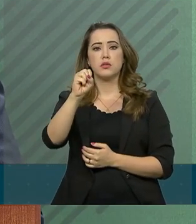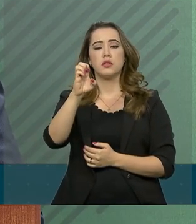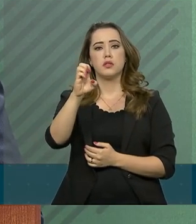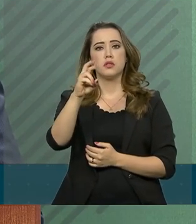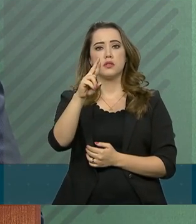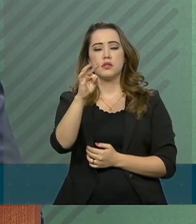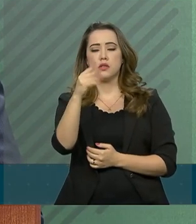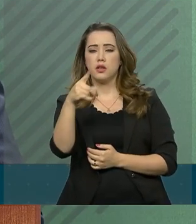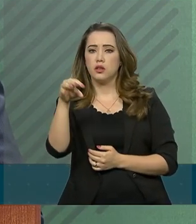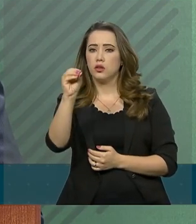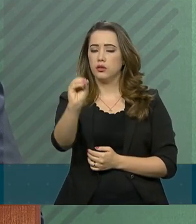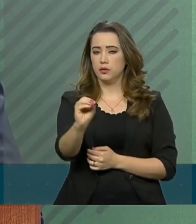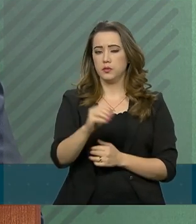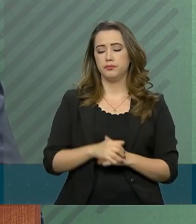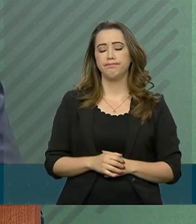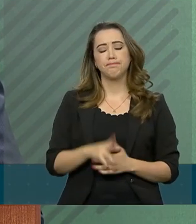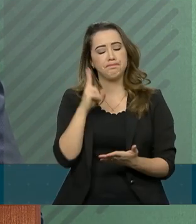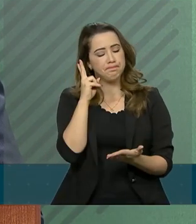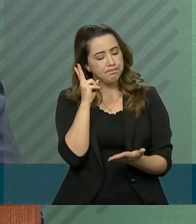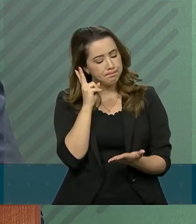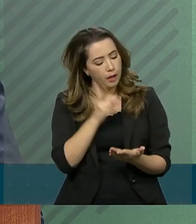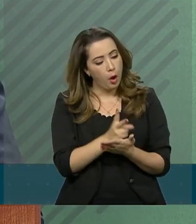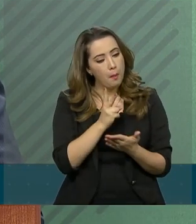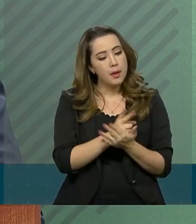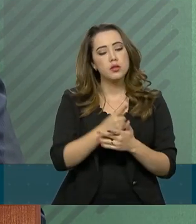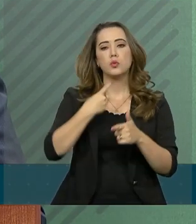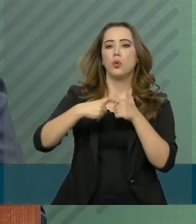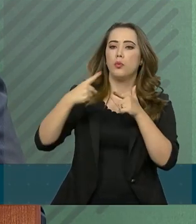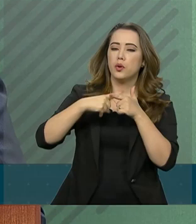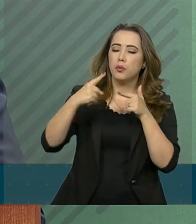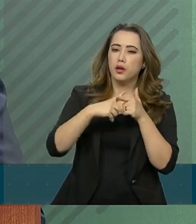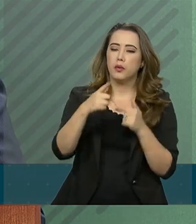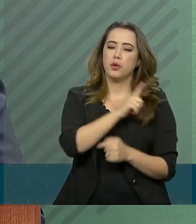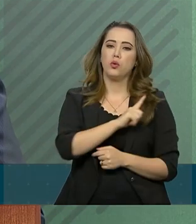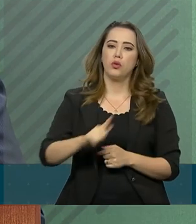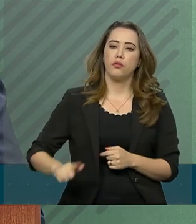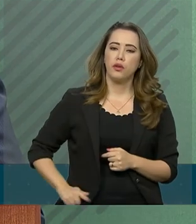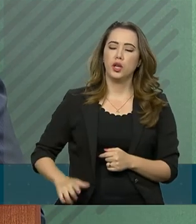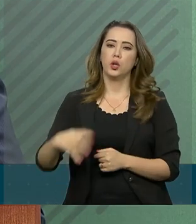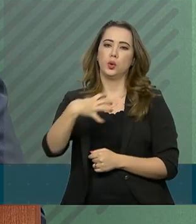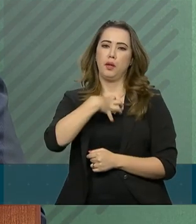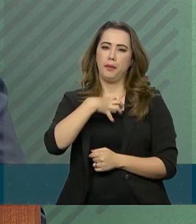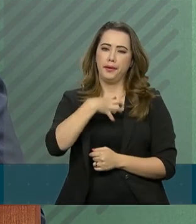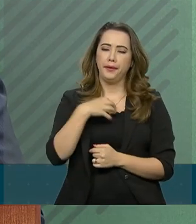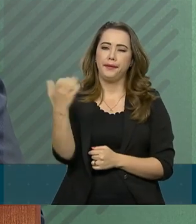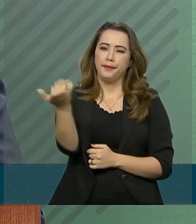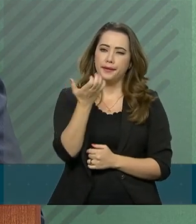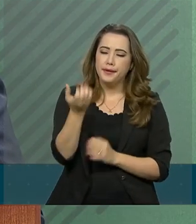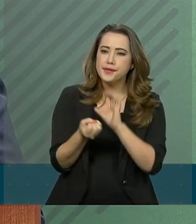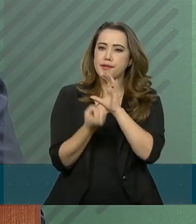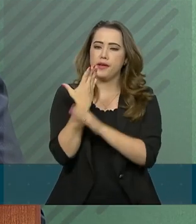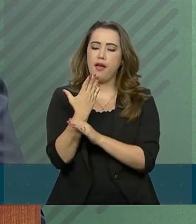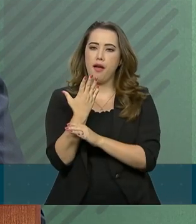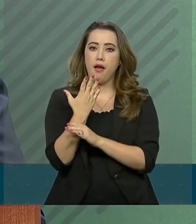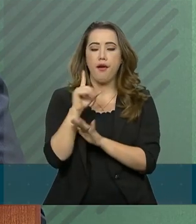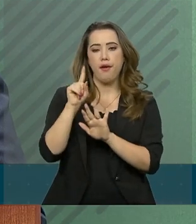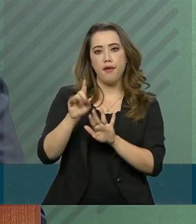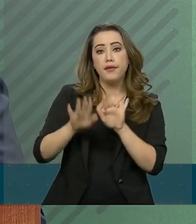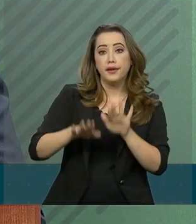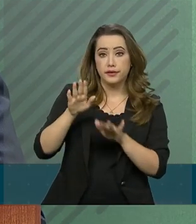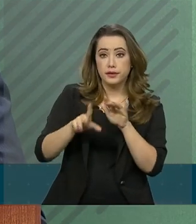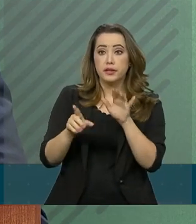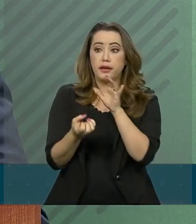quis criar nessa visita, inclusive colocando em risco a segurança do presidente